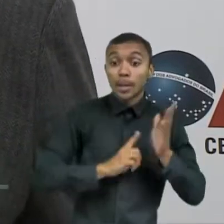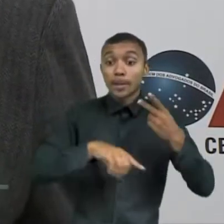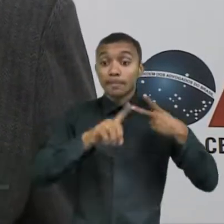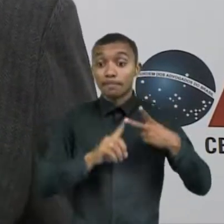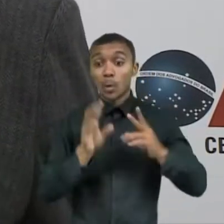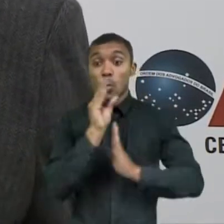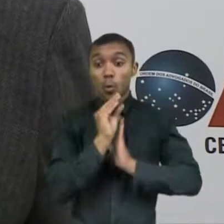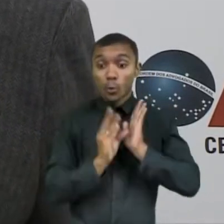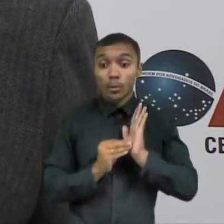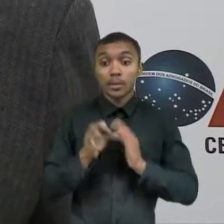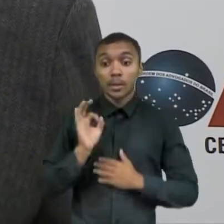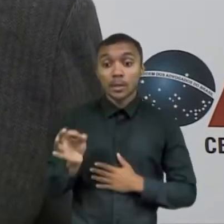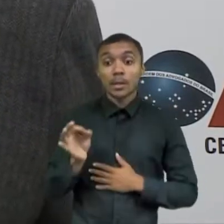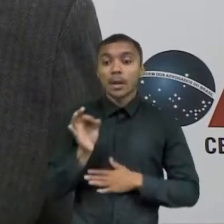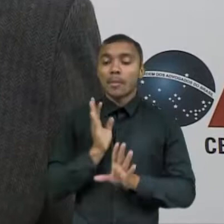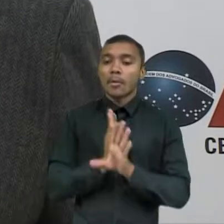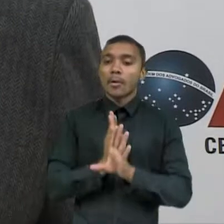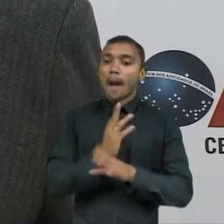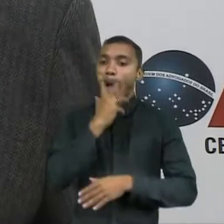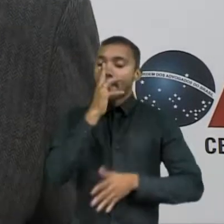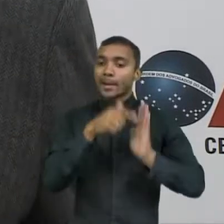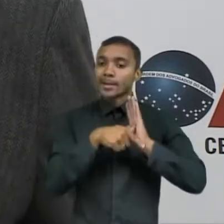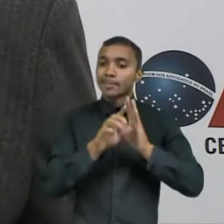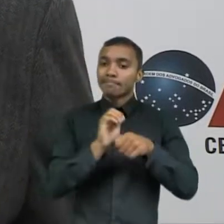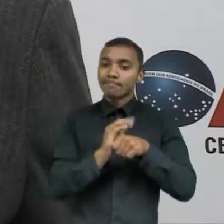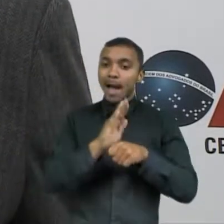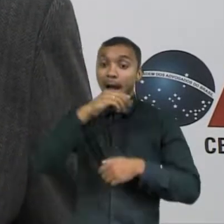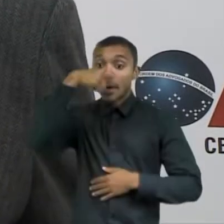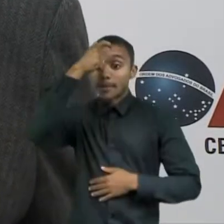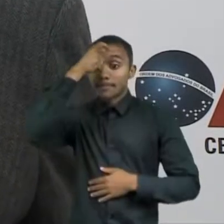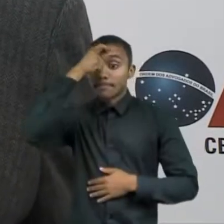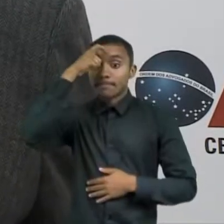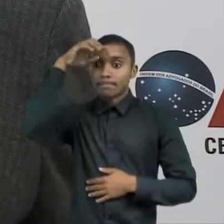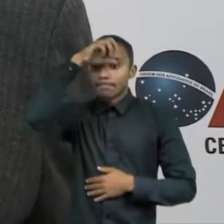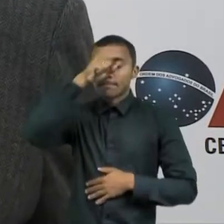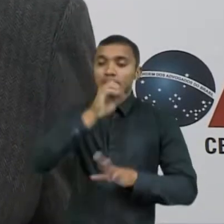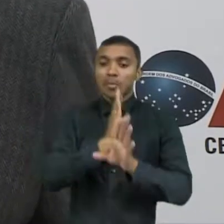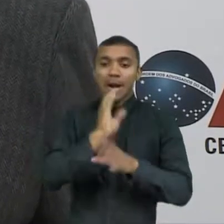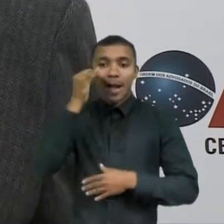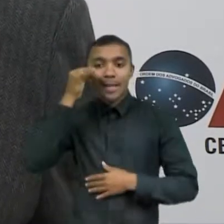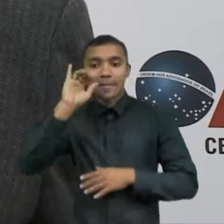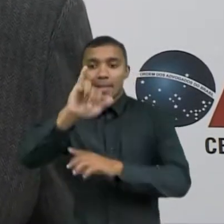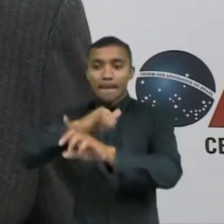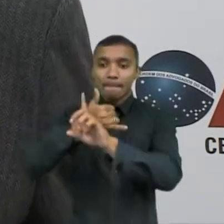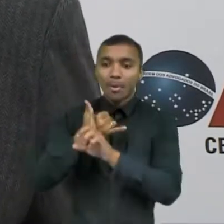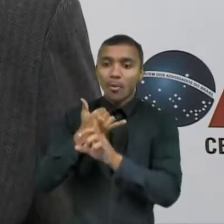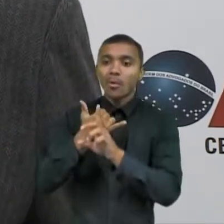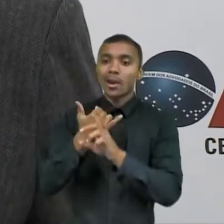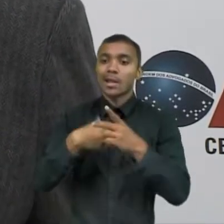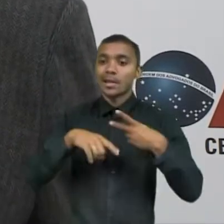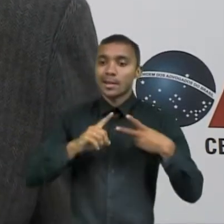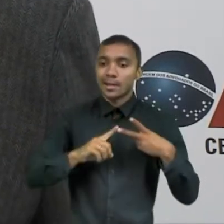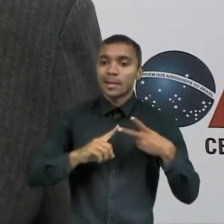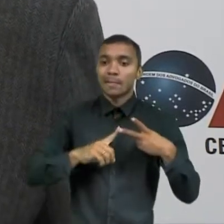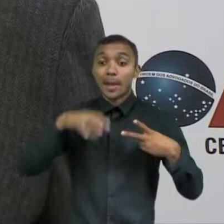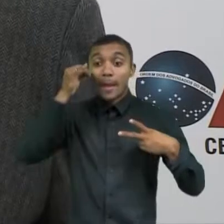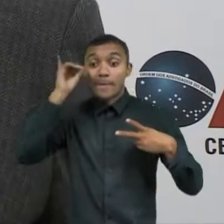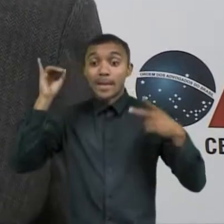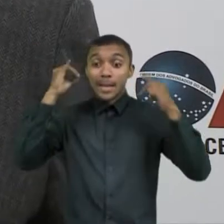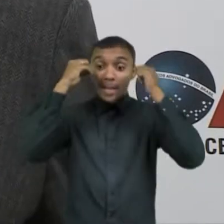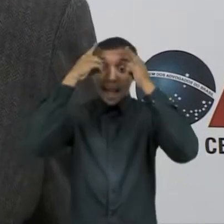como uma forma de conscientizá-lo no combate ao bullying nas escolas, no combate à violência